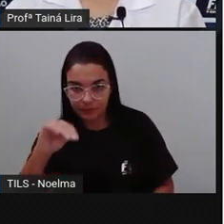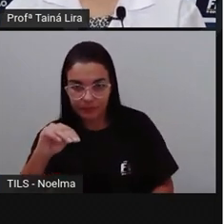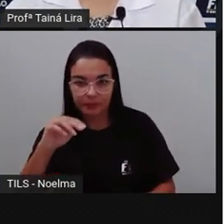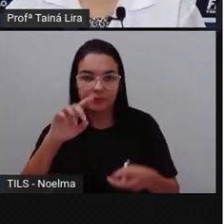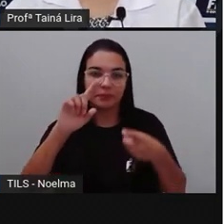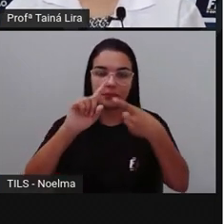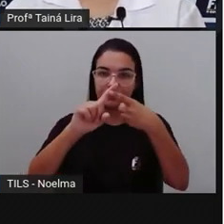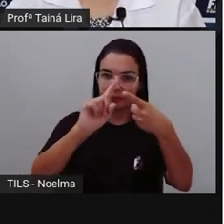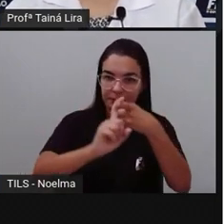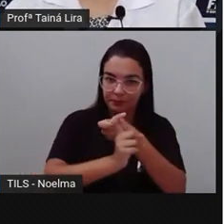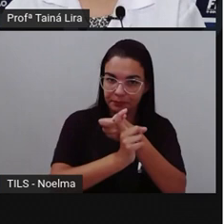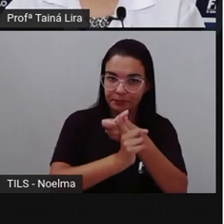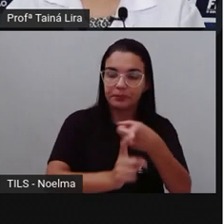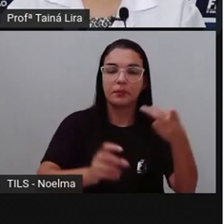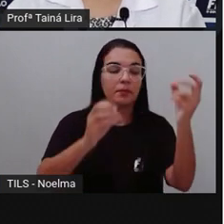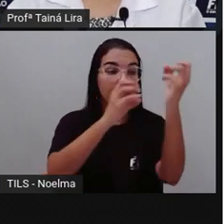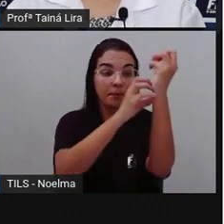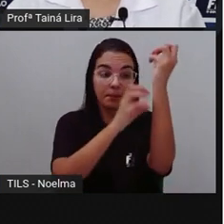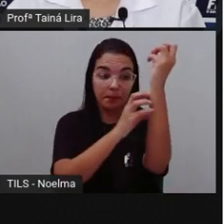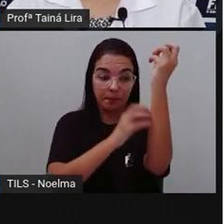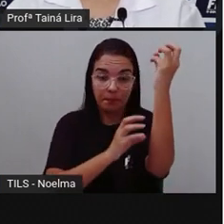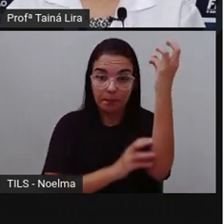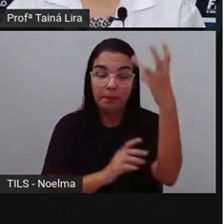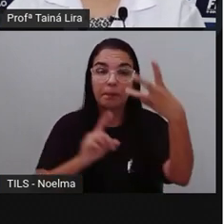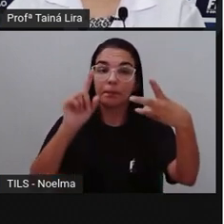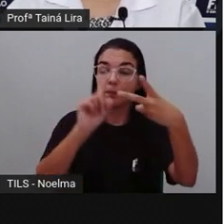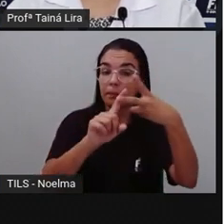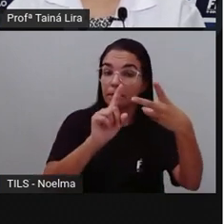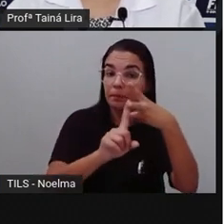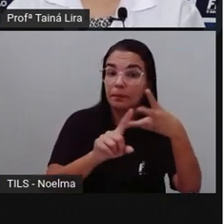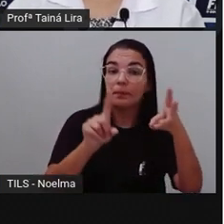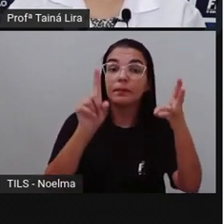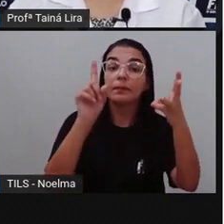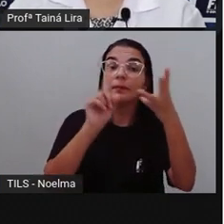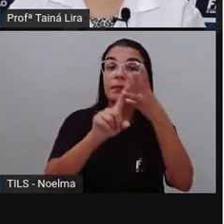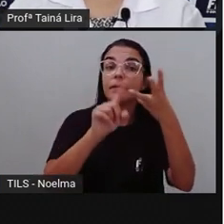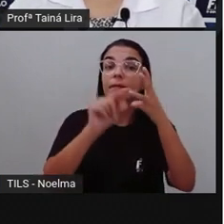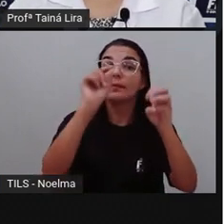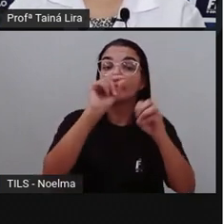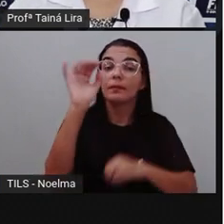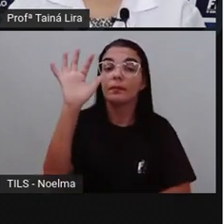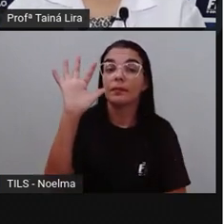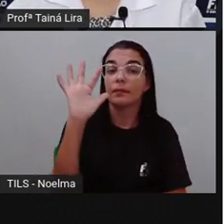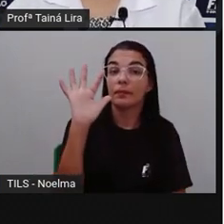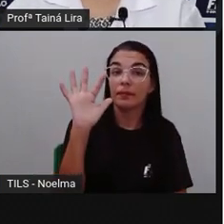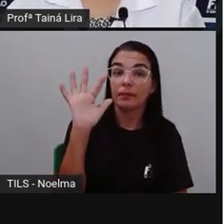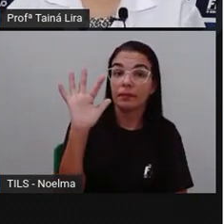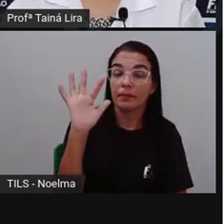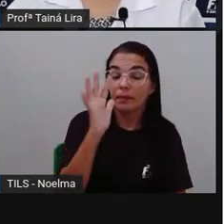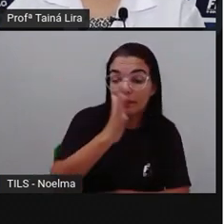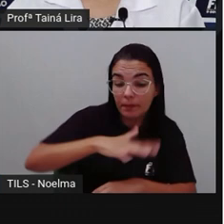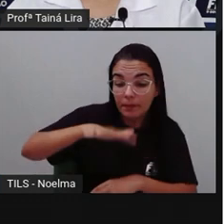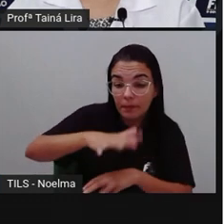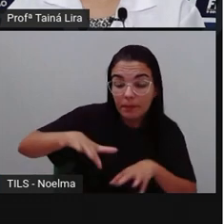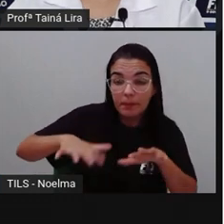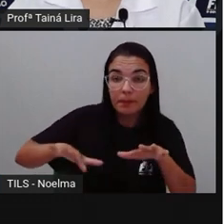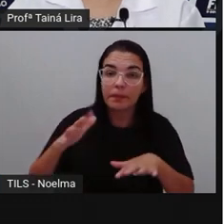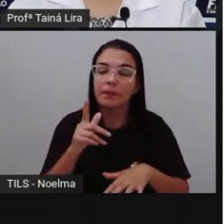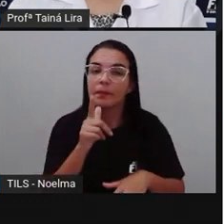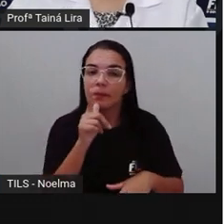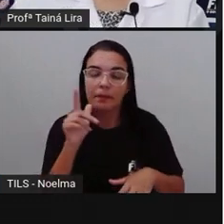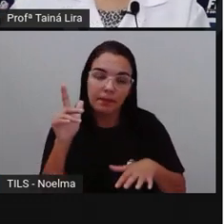planta é o IP, O cacto e também, ó, As algas marinhas, Certo?